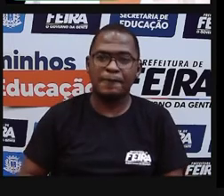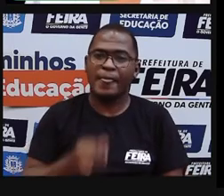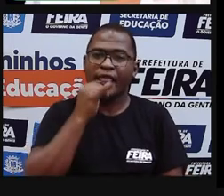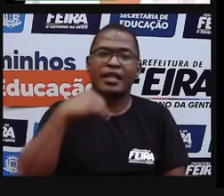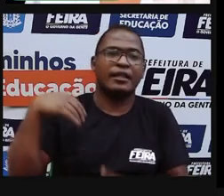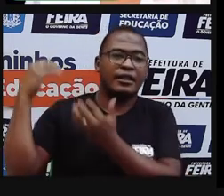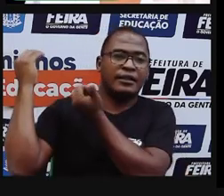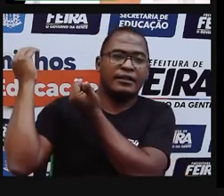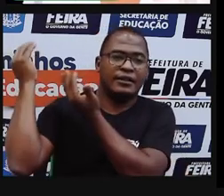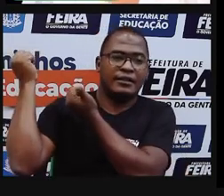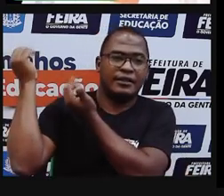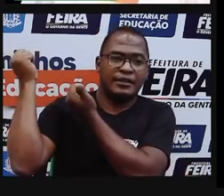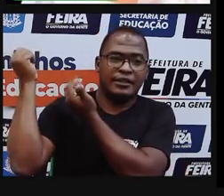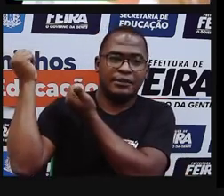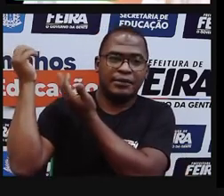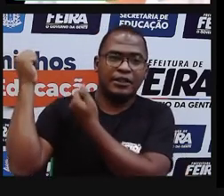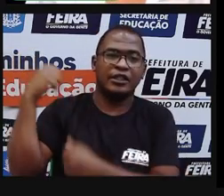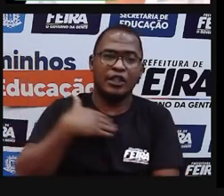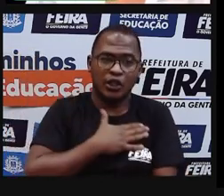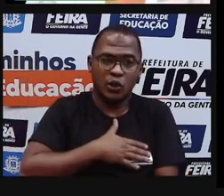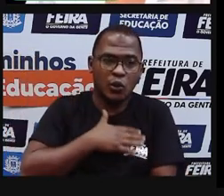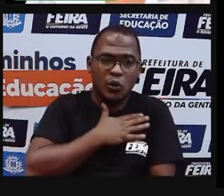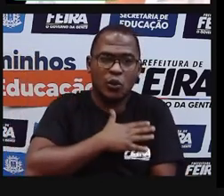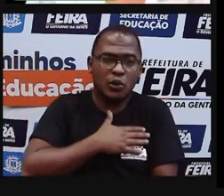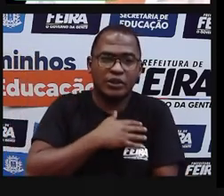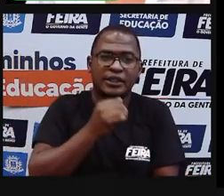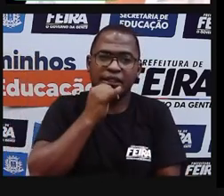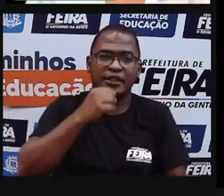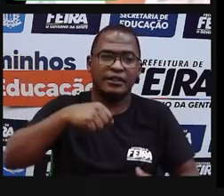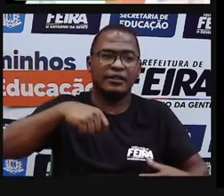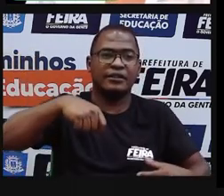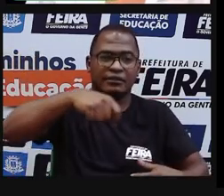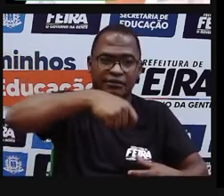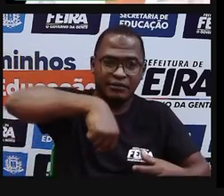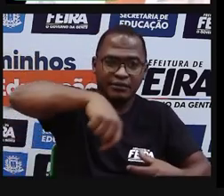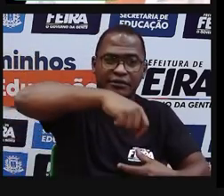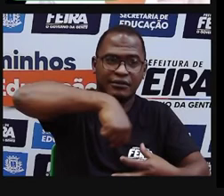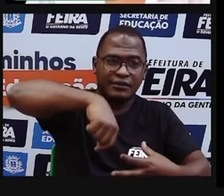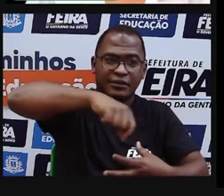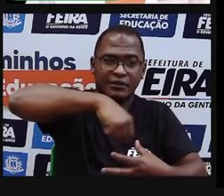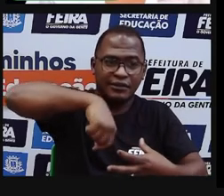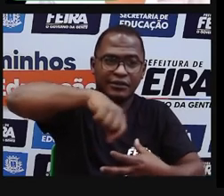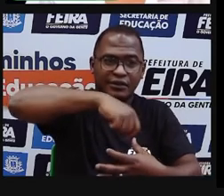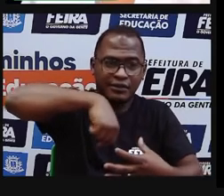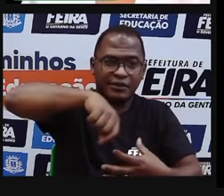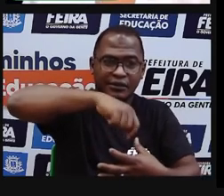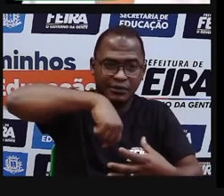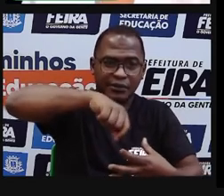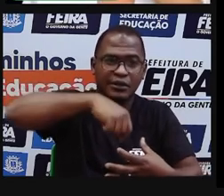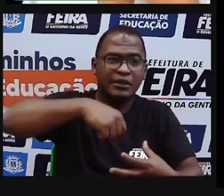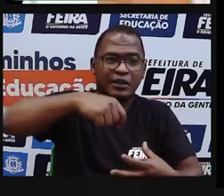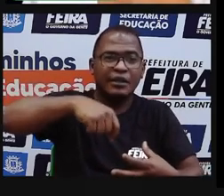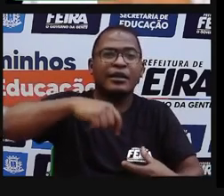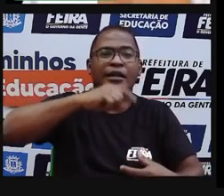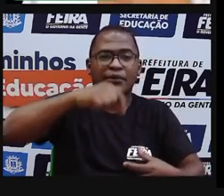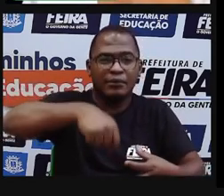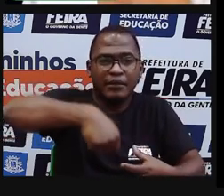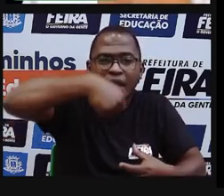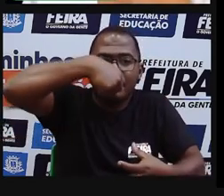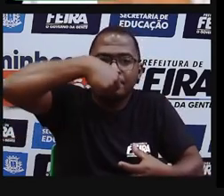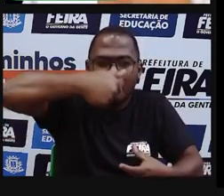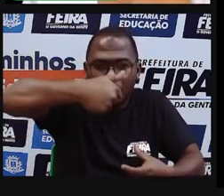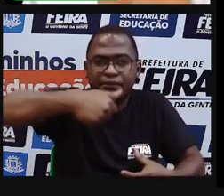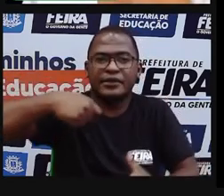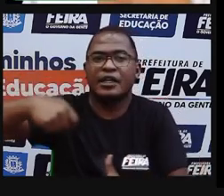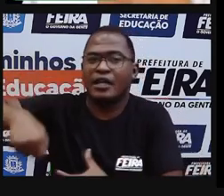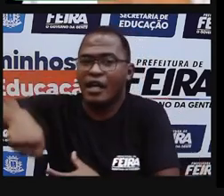própria comida e descansam alguns minutos. Para ajudar a manter o cardápio saudável após o almoço. O